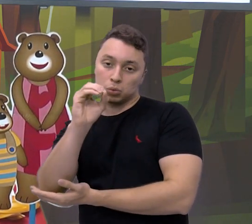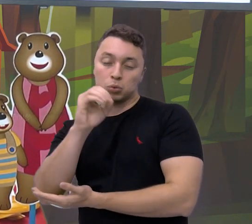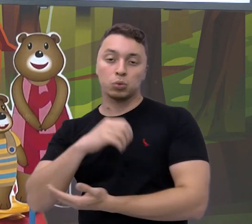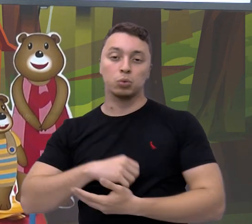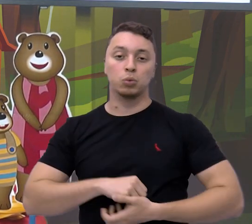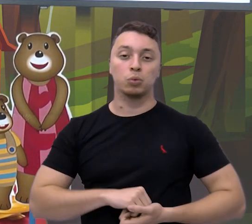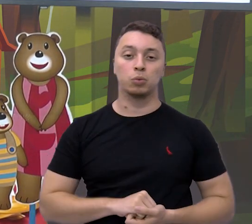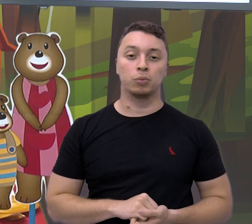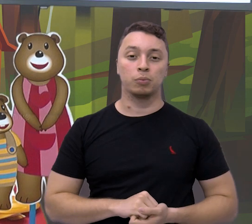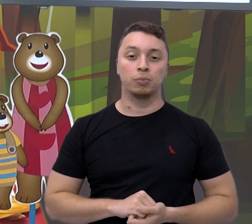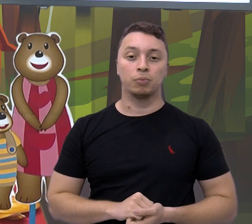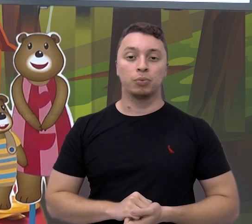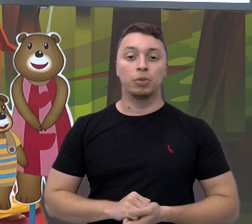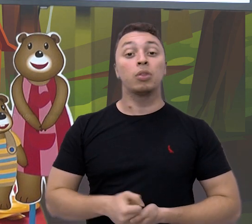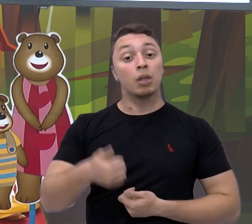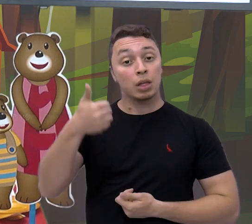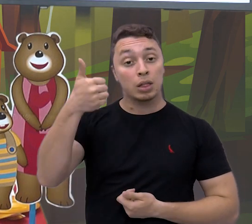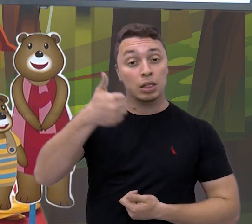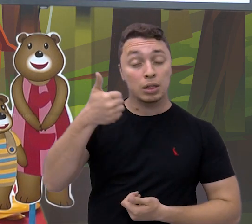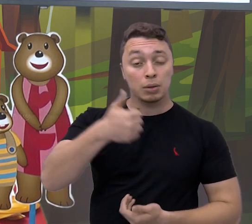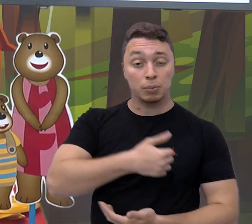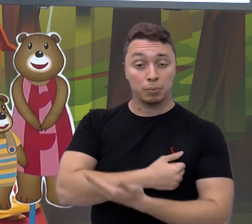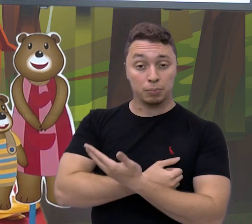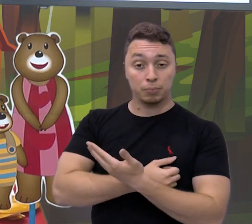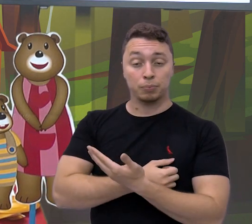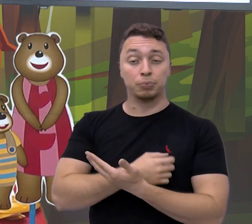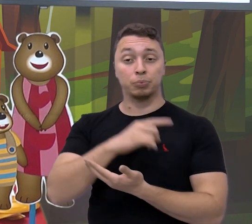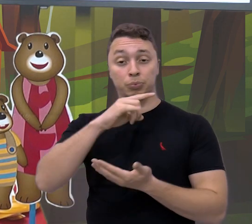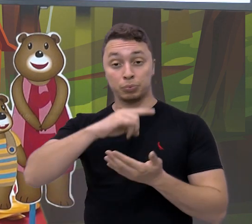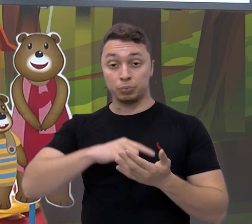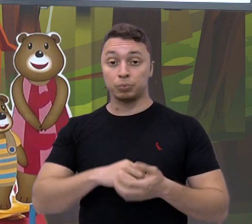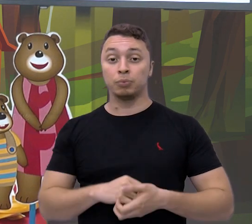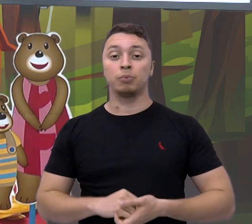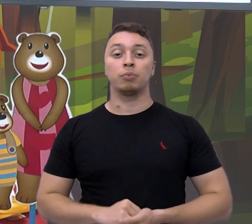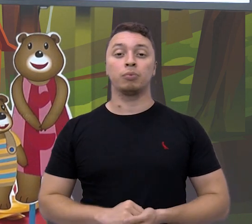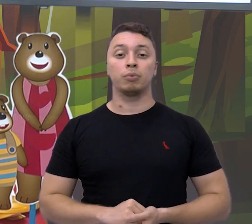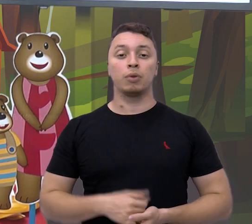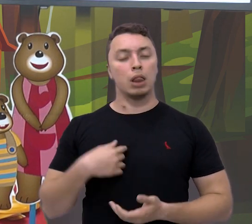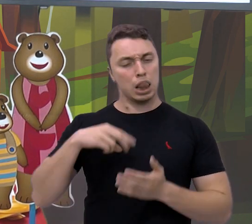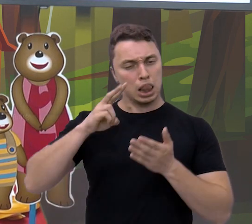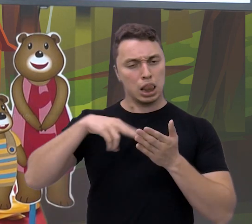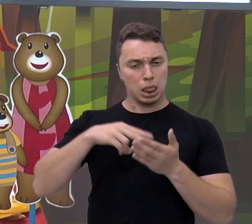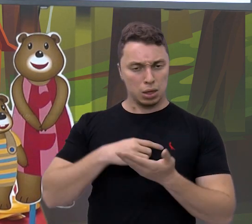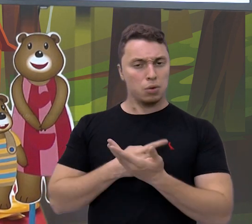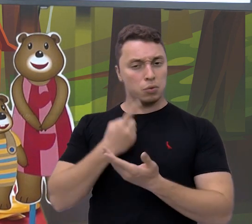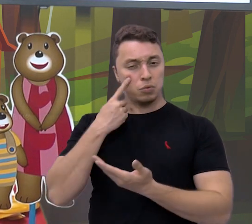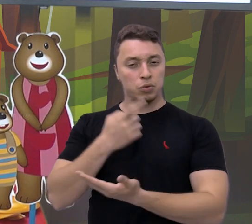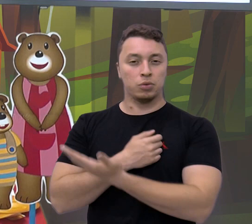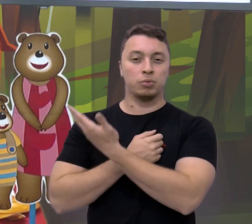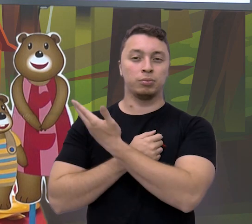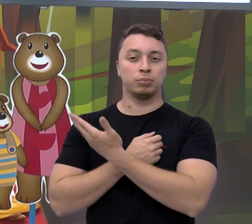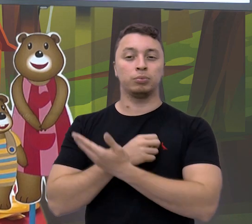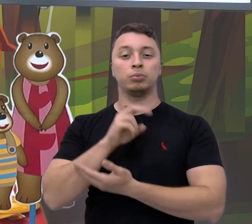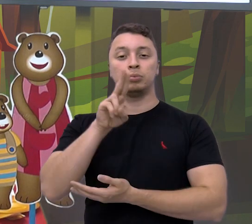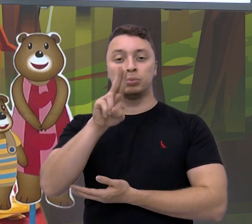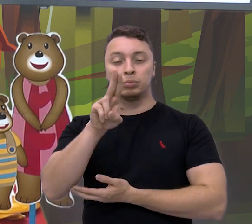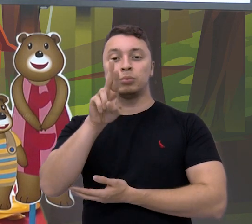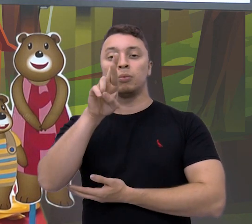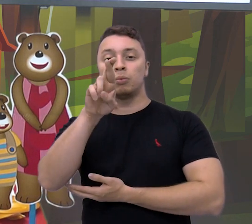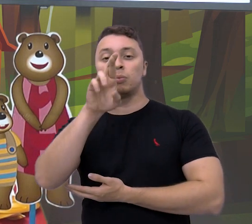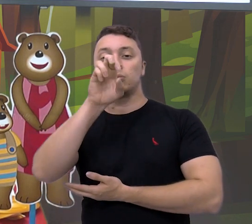Na nossa primeira questão, pede assim, vamos ler. Eu vou ler aqui, leiam aí comigo, Urso.